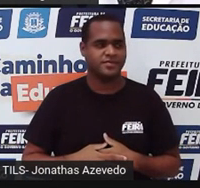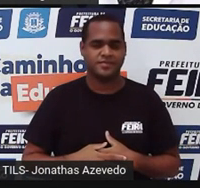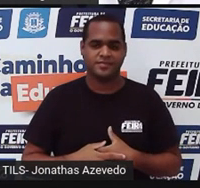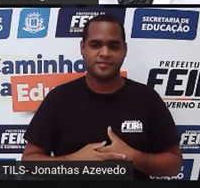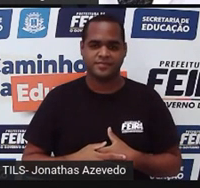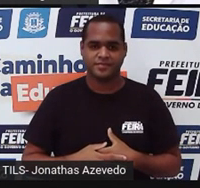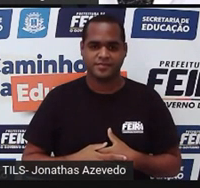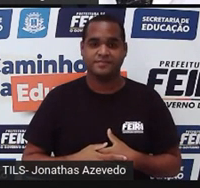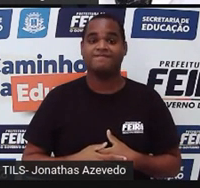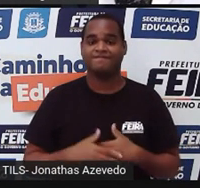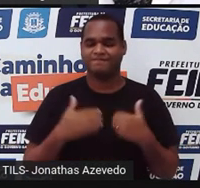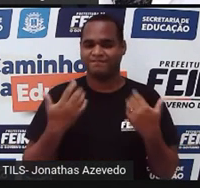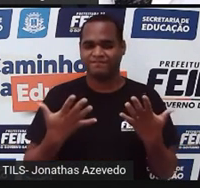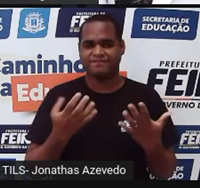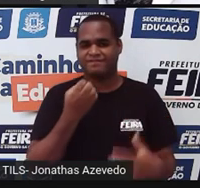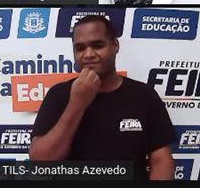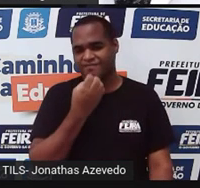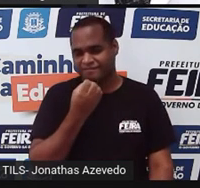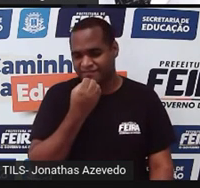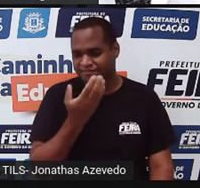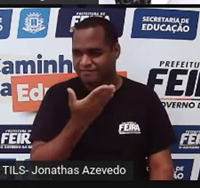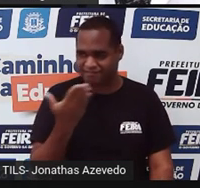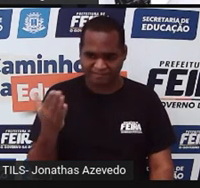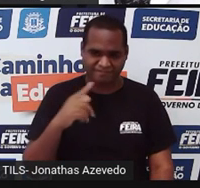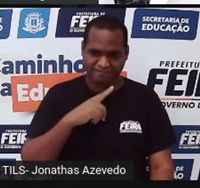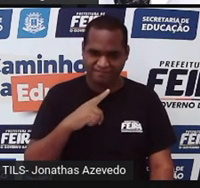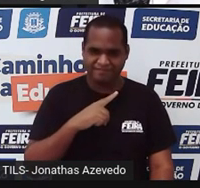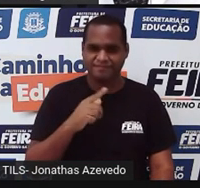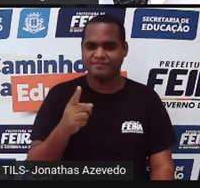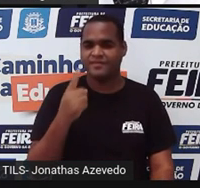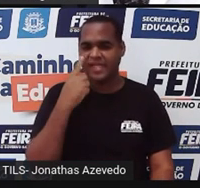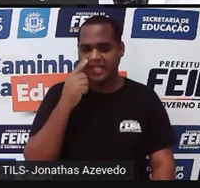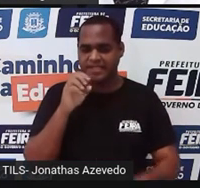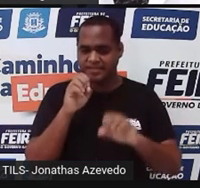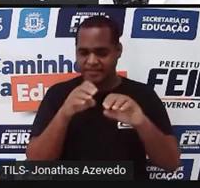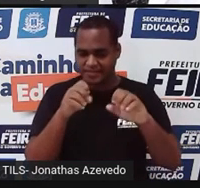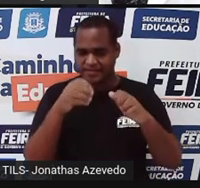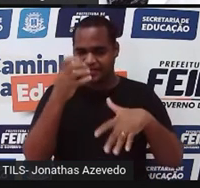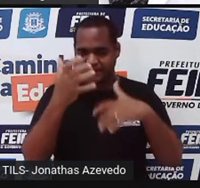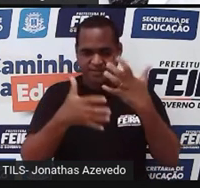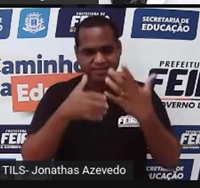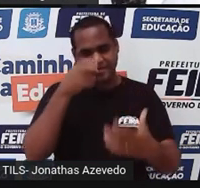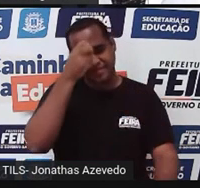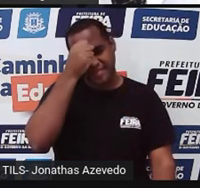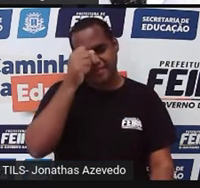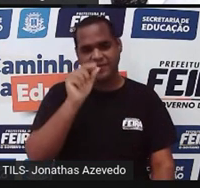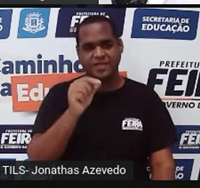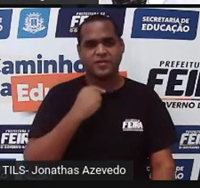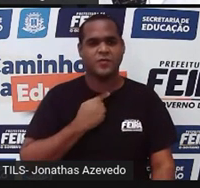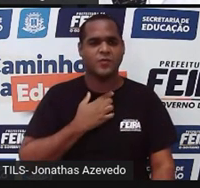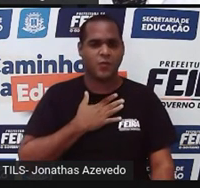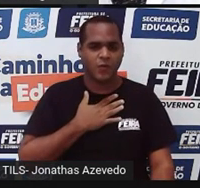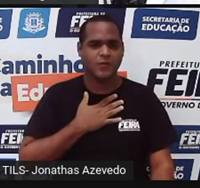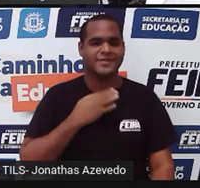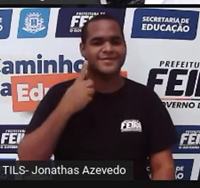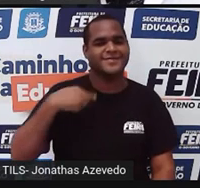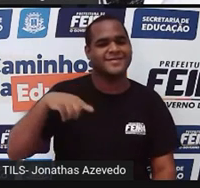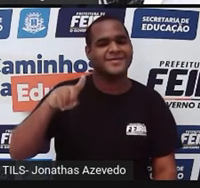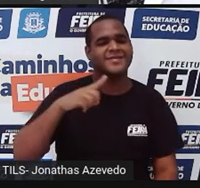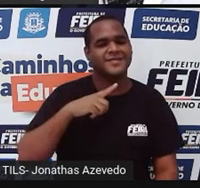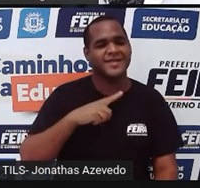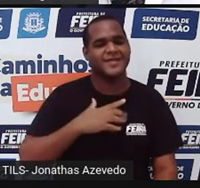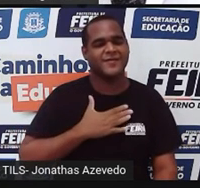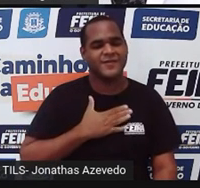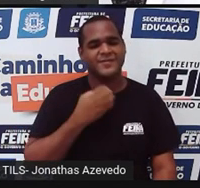Bom eu espero que você do outro lado tenha curtido a nossa aula eu curti bastante nós curtimos bastante